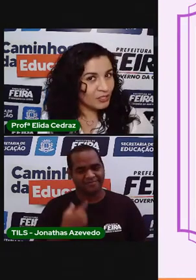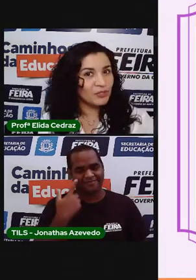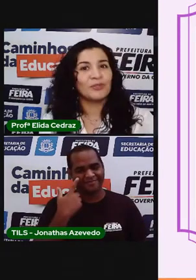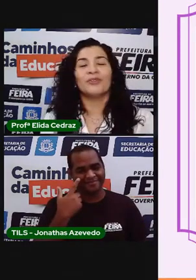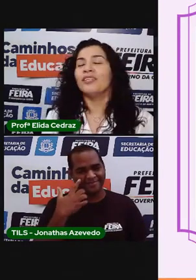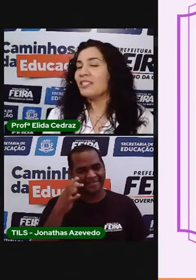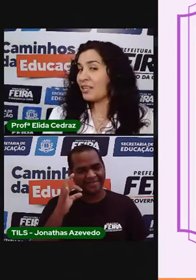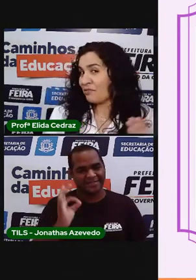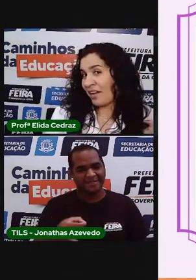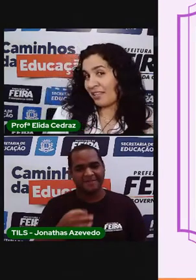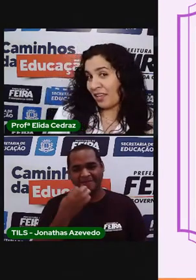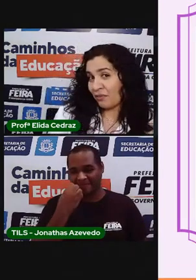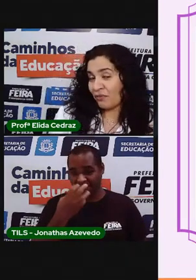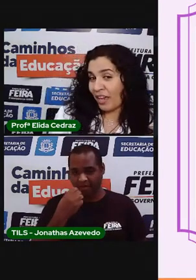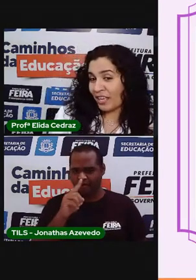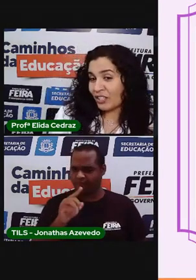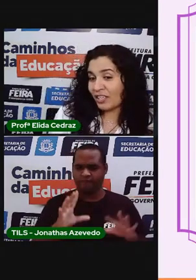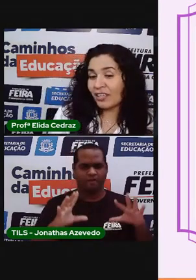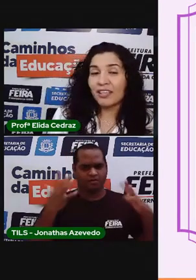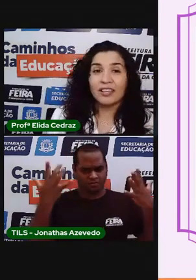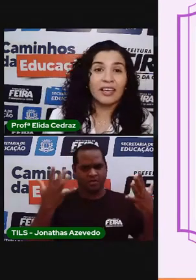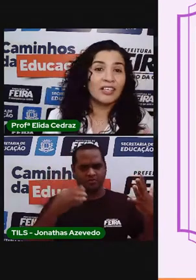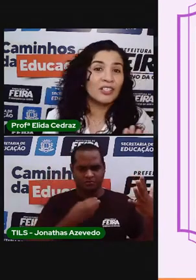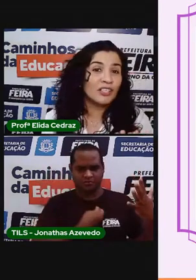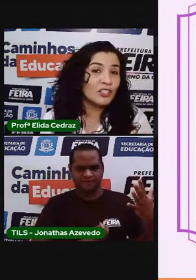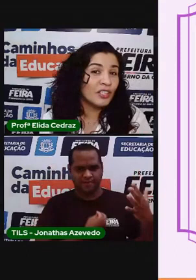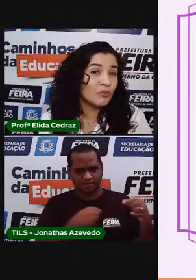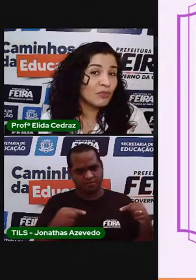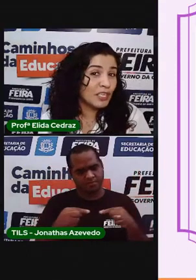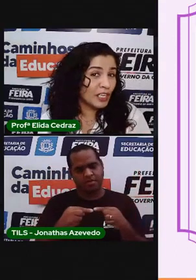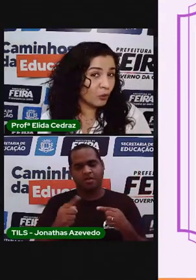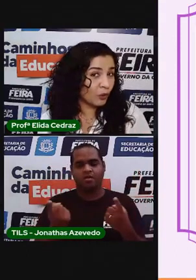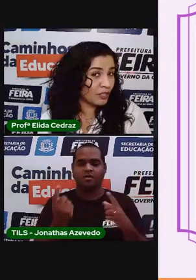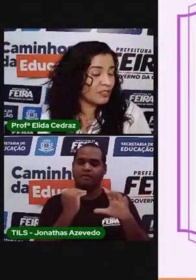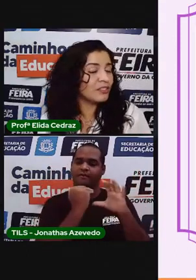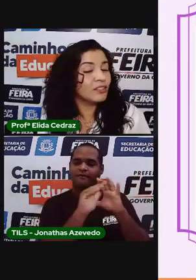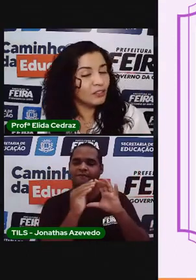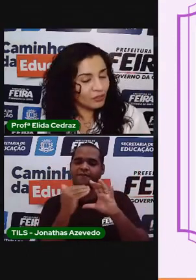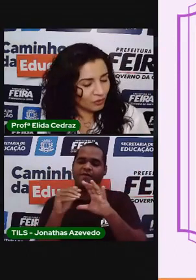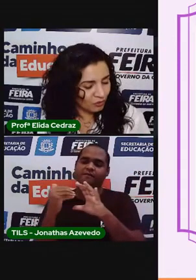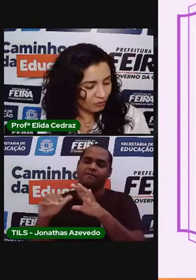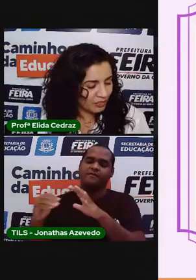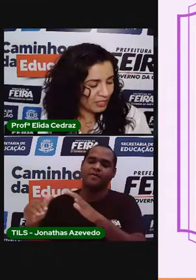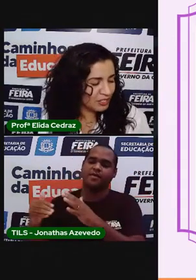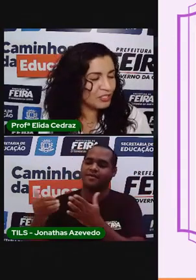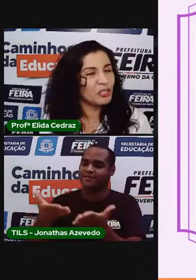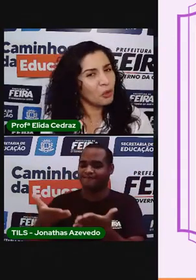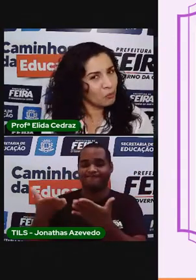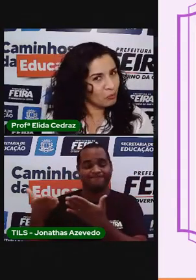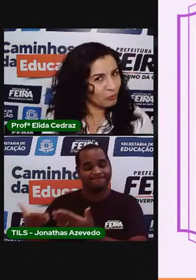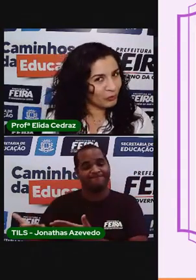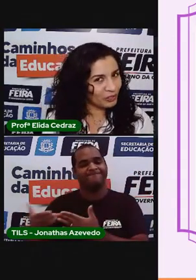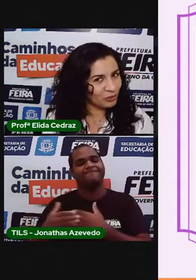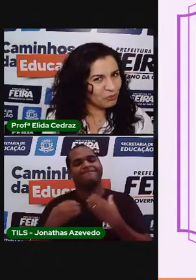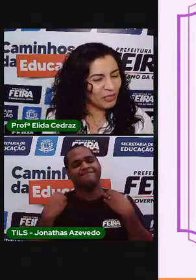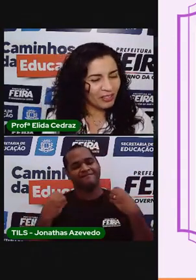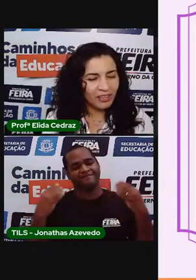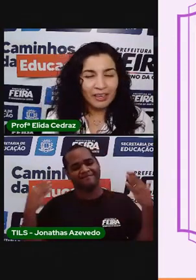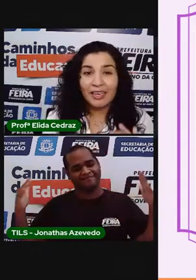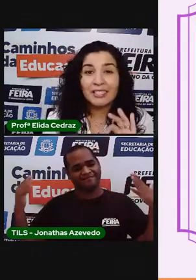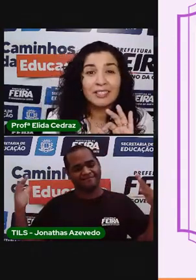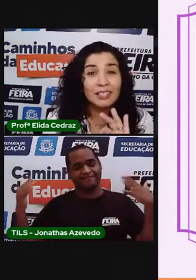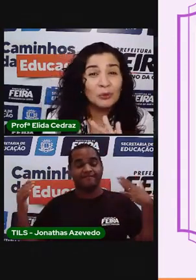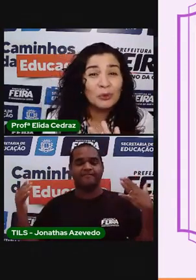Se vai ter uma a gente envia os convites. Muito